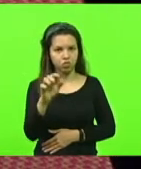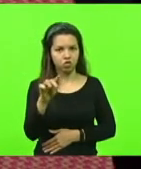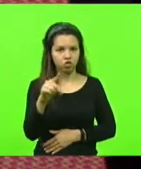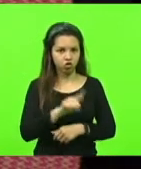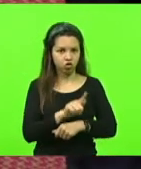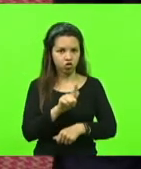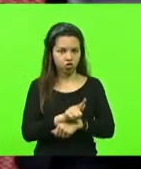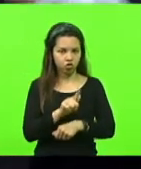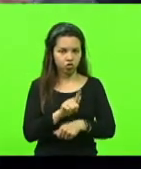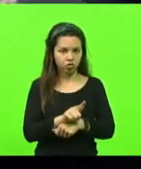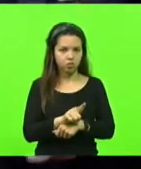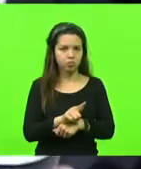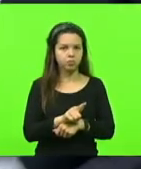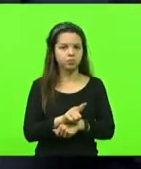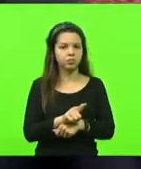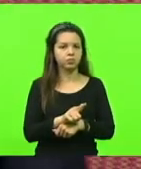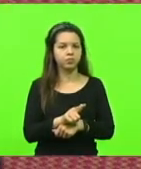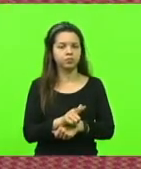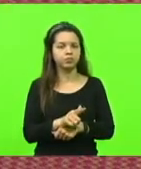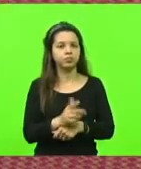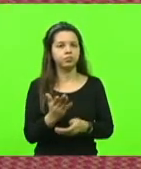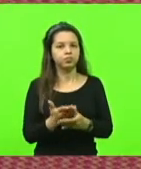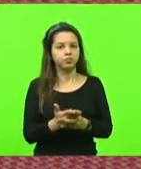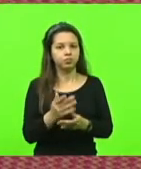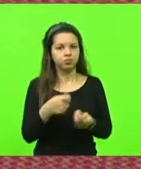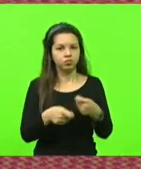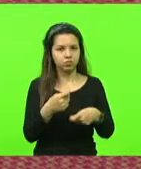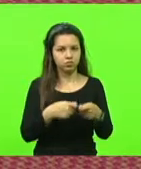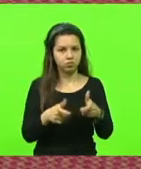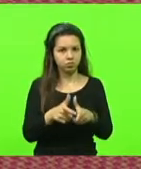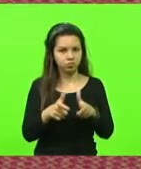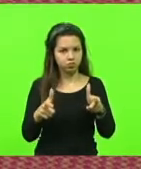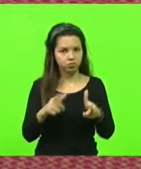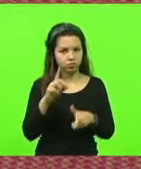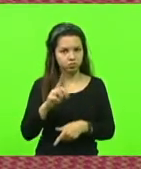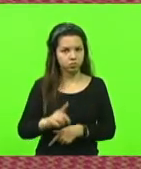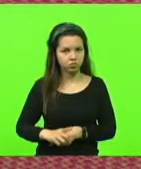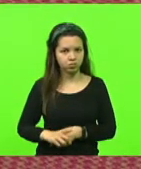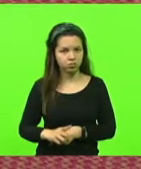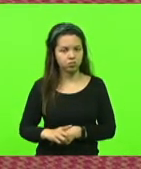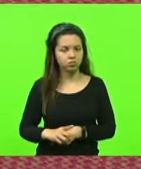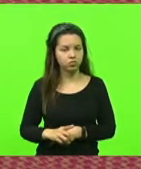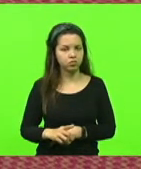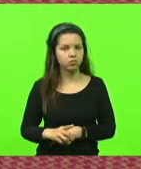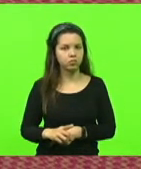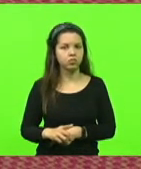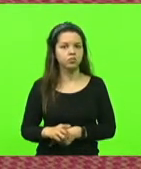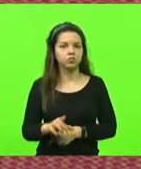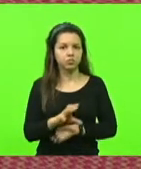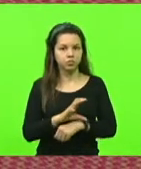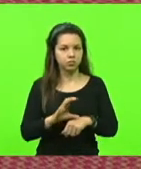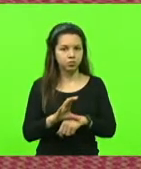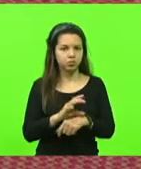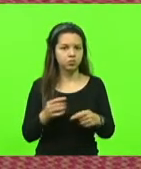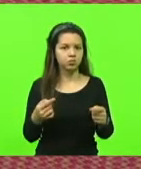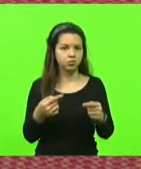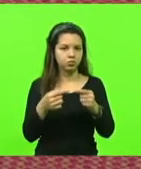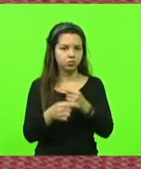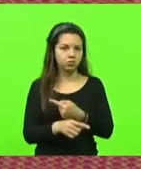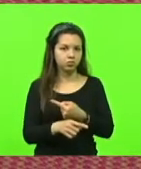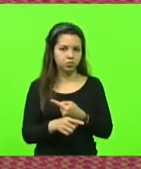administrativos ampliativos de direito. Ela está evada de inconstitucionalidade